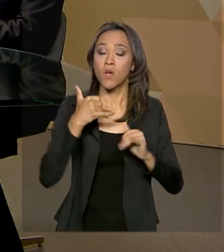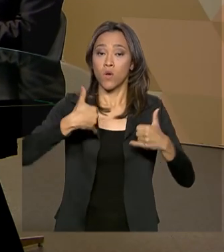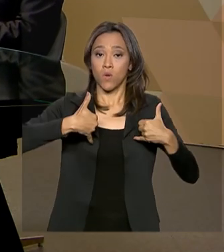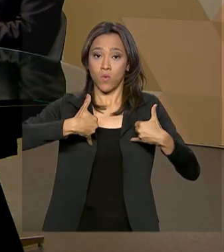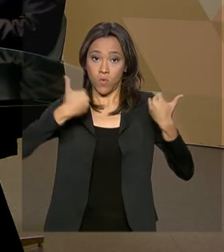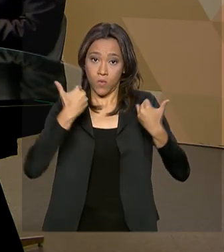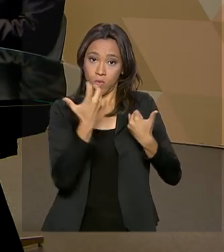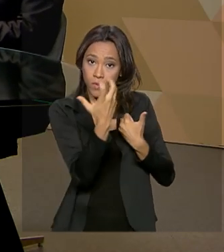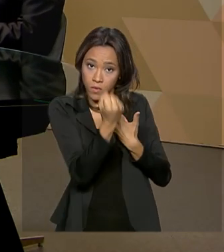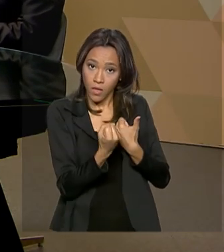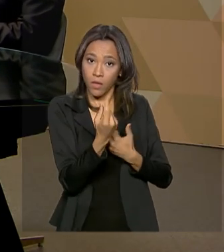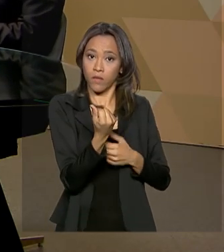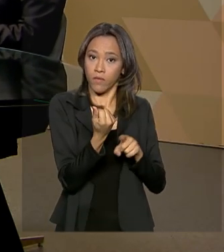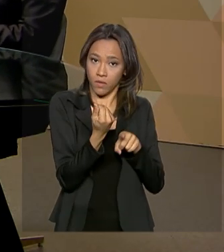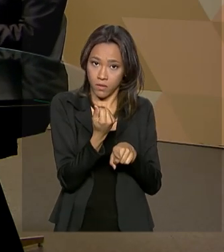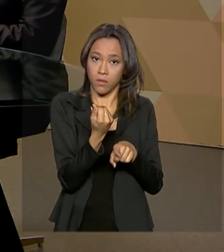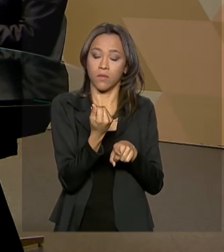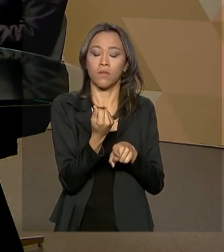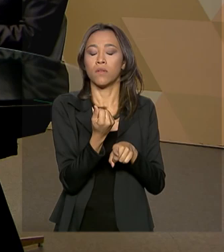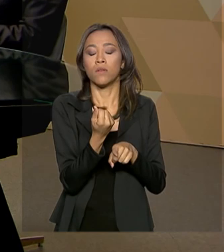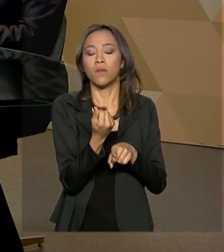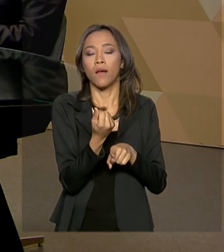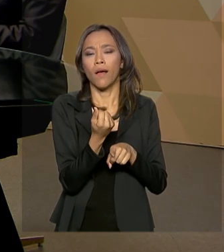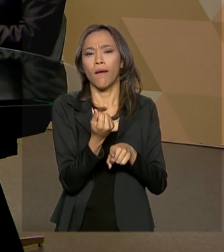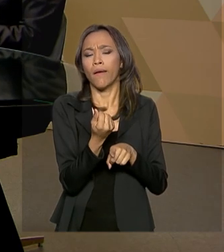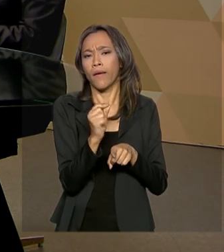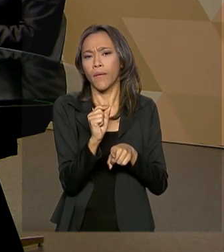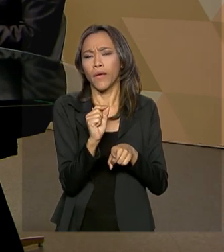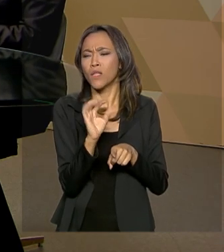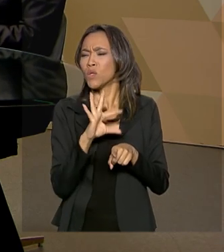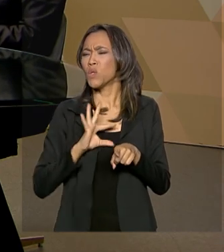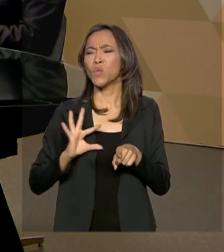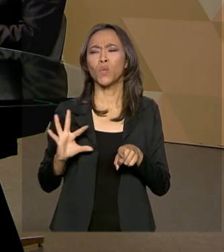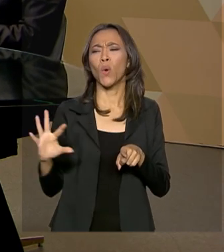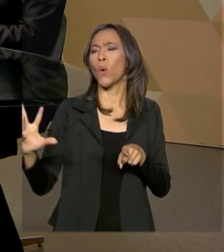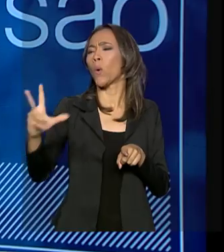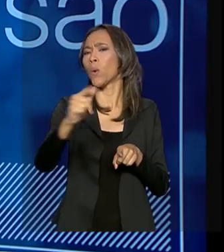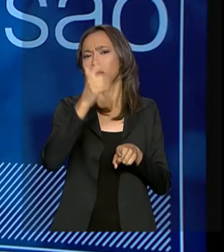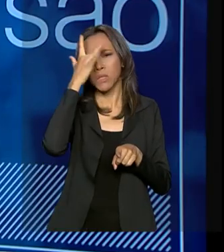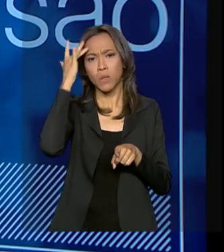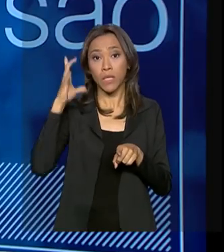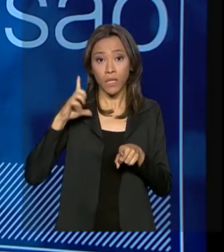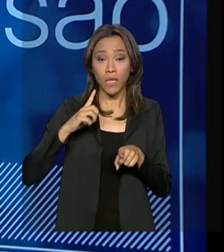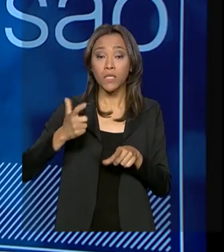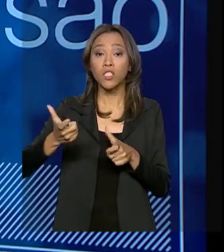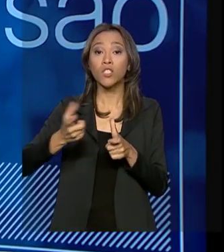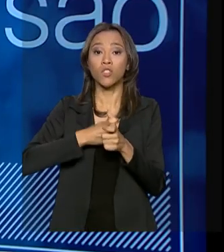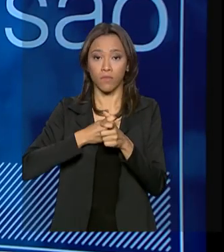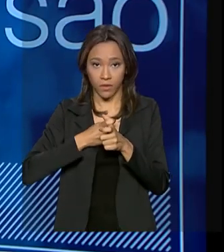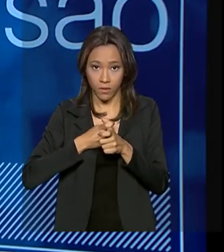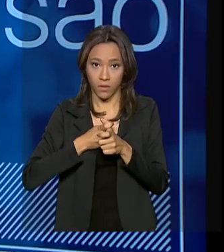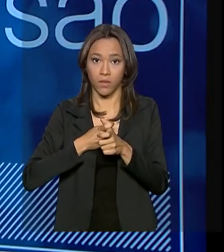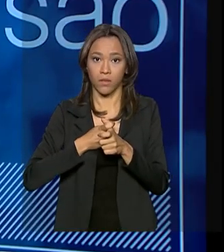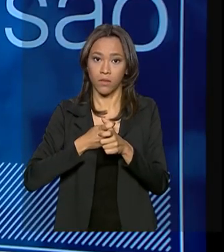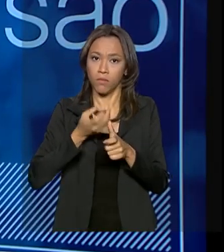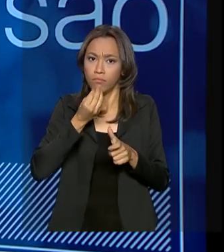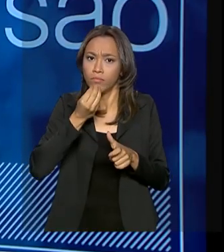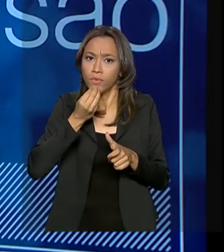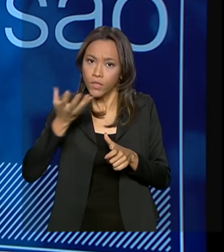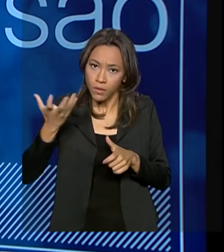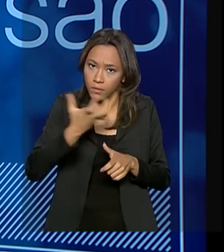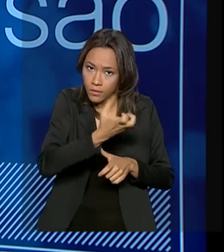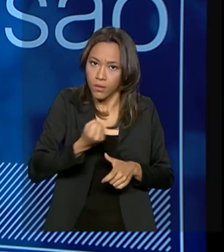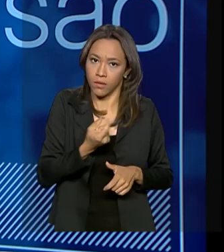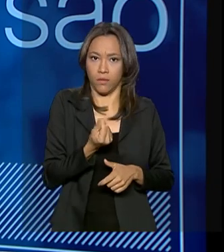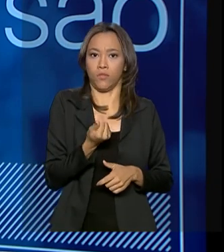ele é uma realidade que toda pessoa que tem alguma dívida, deveria realizar,